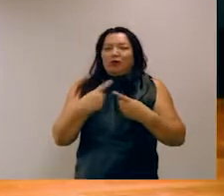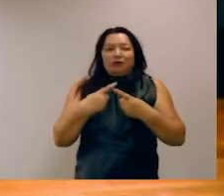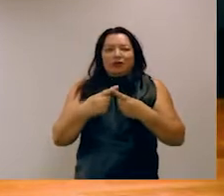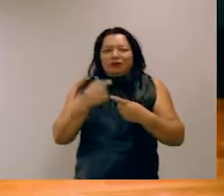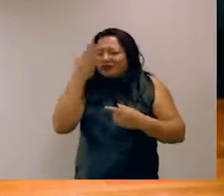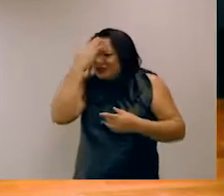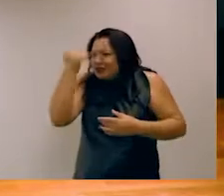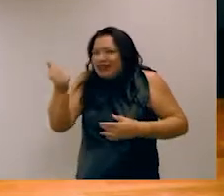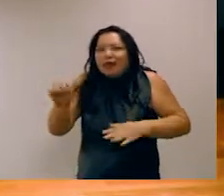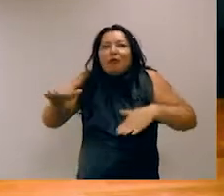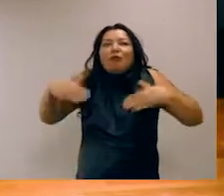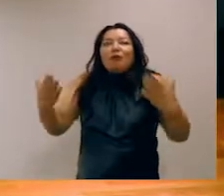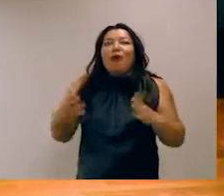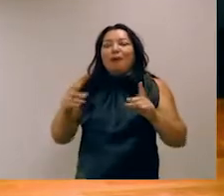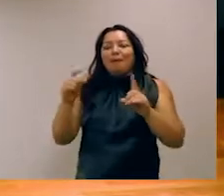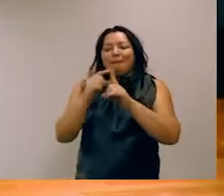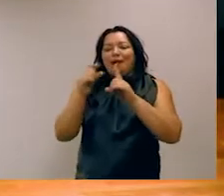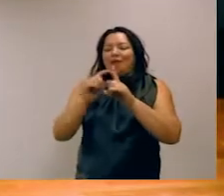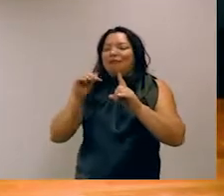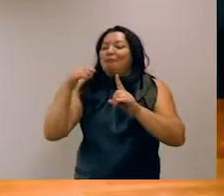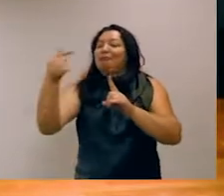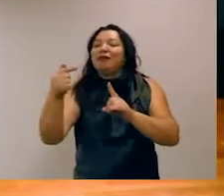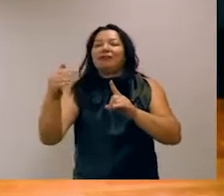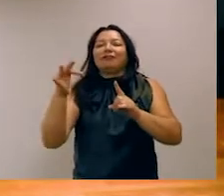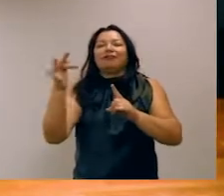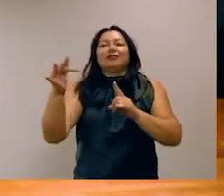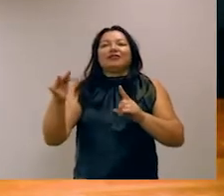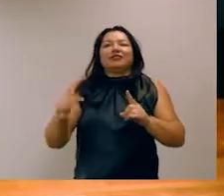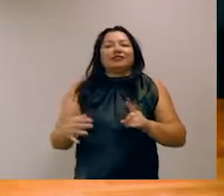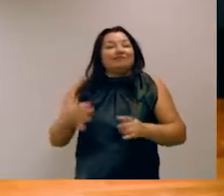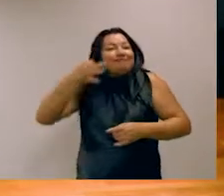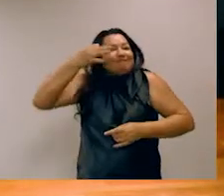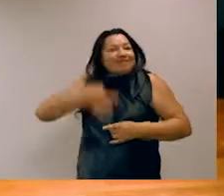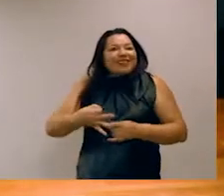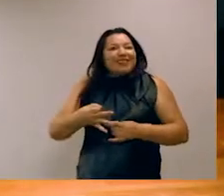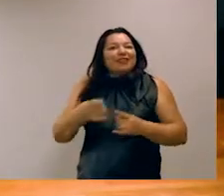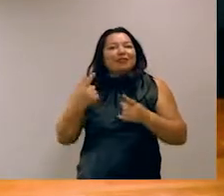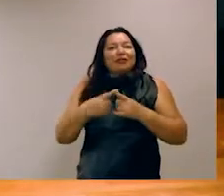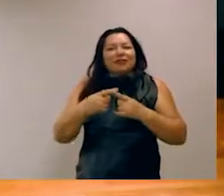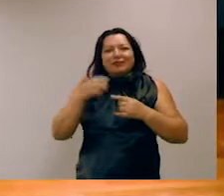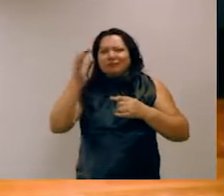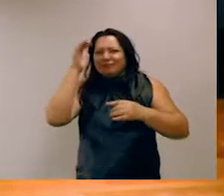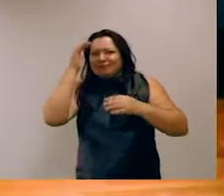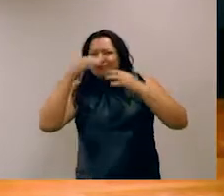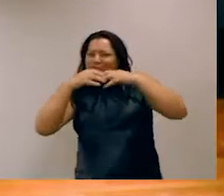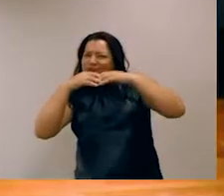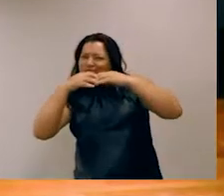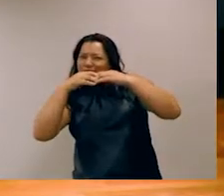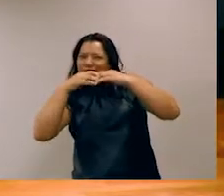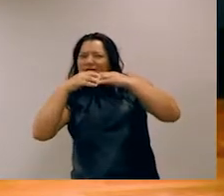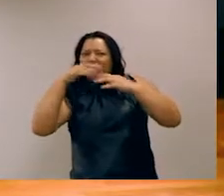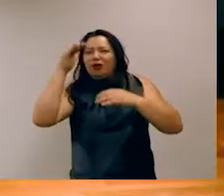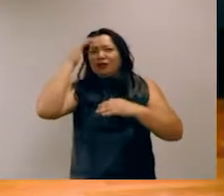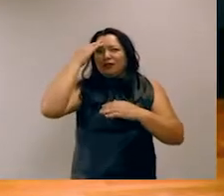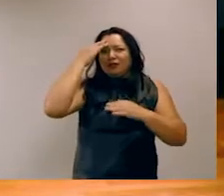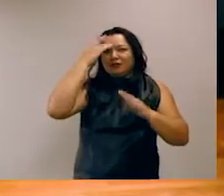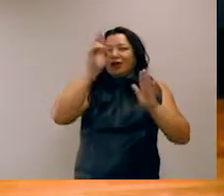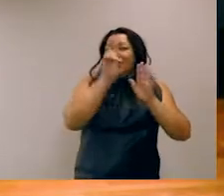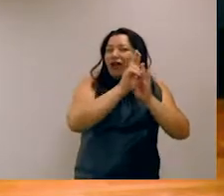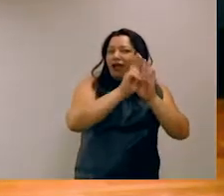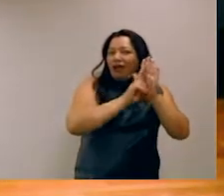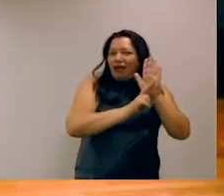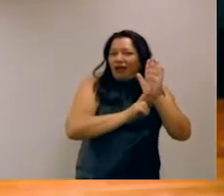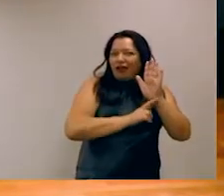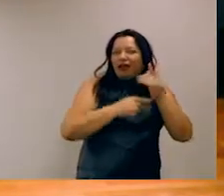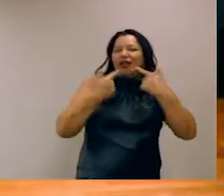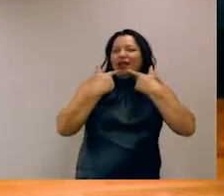qual é a próxima palavra de uma forma razoável, com uma taxa de acerto alta, devido à sua compreensão, tanto das regras de funcionamento da